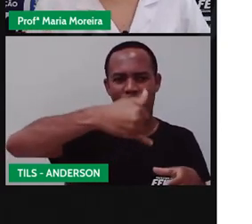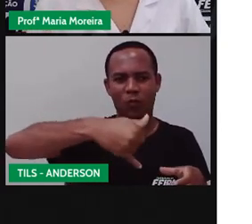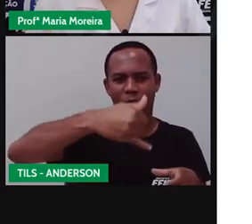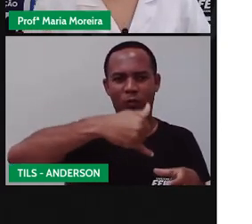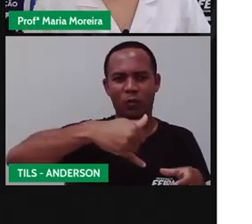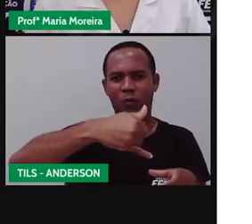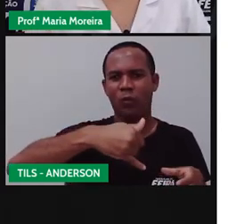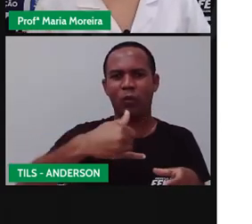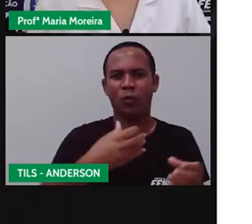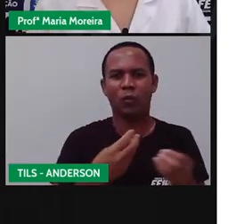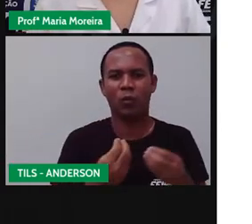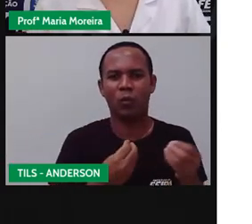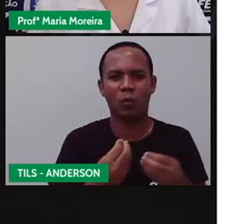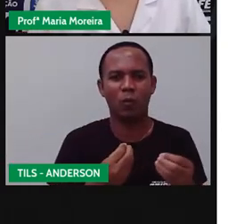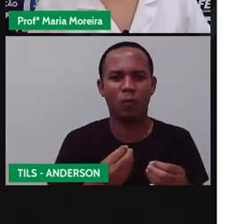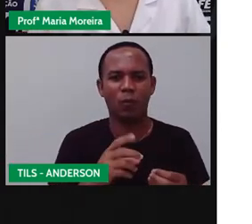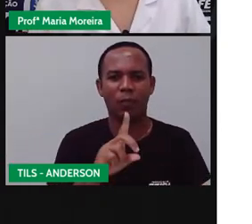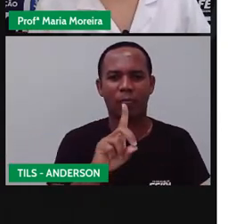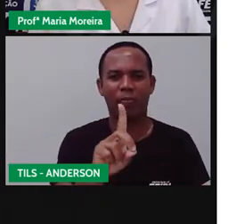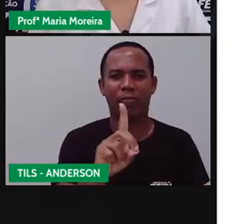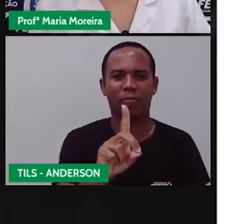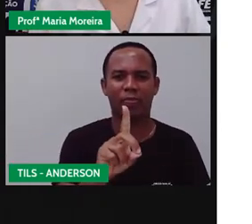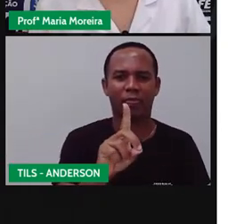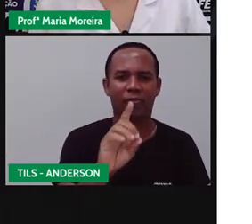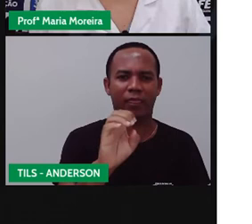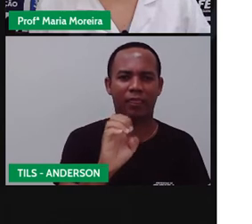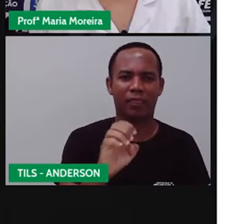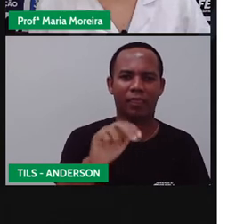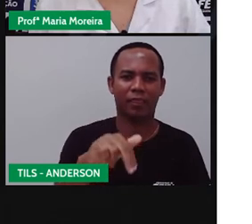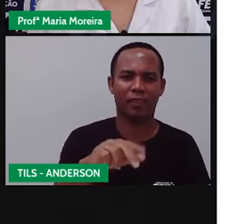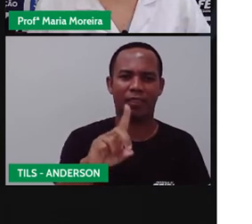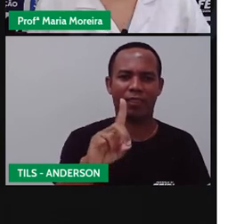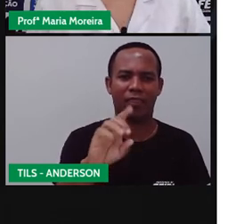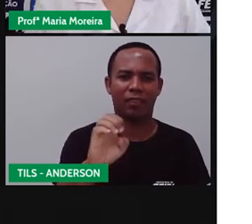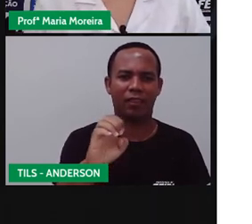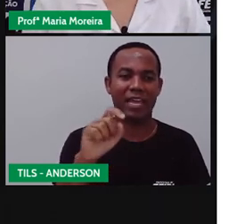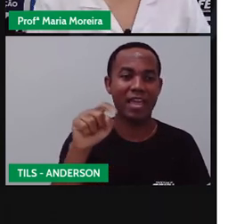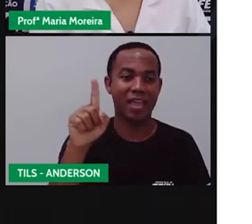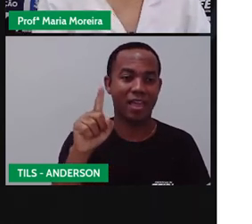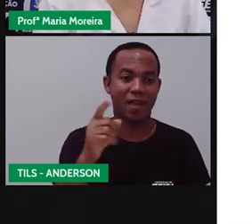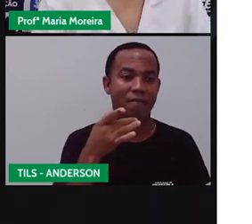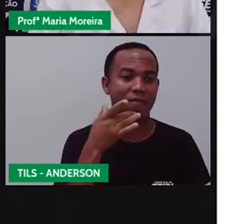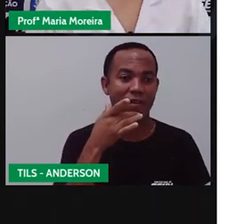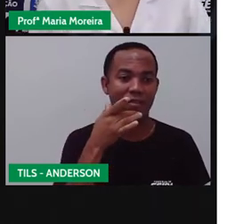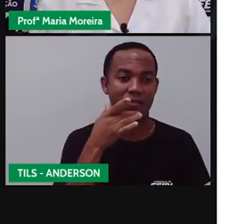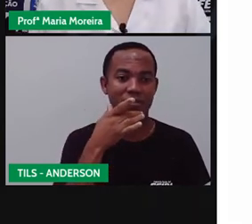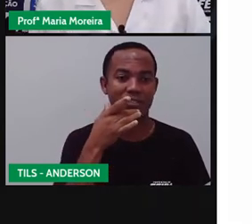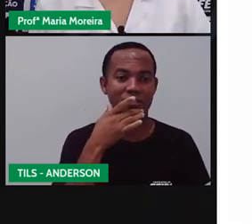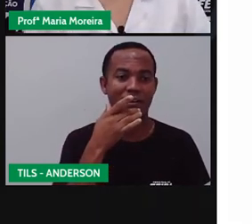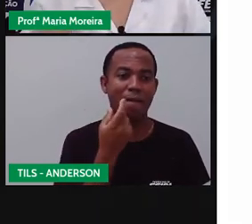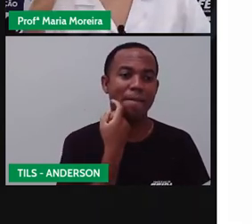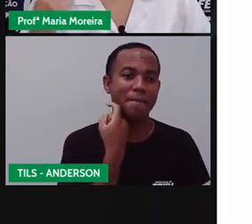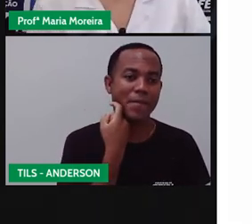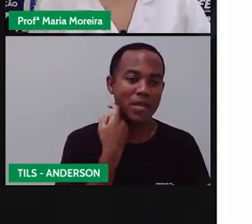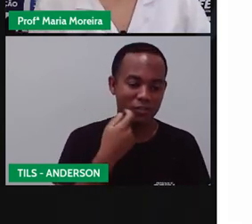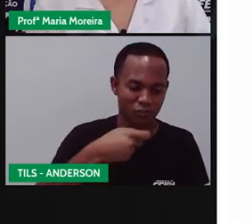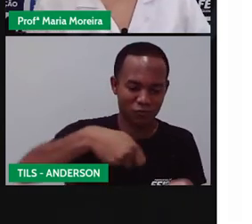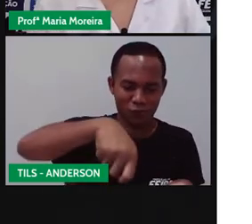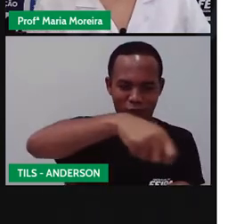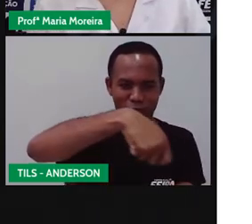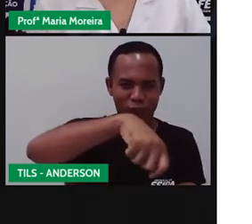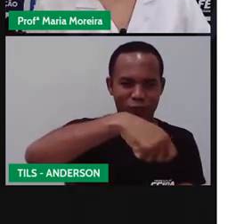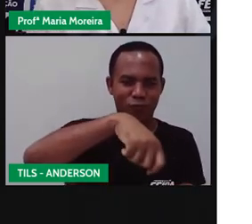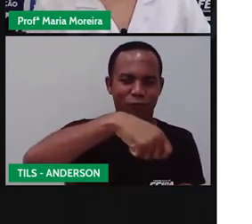outra aula. Mas o dendê acrescenta o quê? Um sabor aos alimentos. A muqueca de peixe da Bahia tem o quê? O